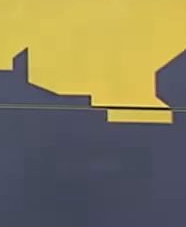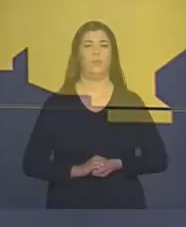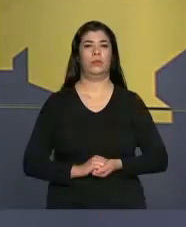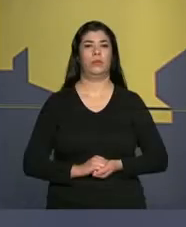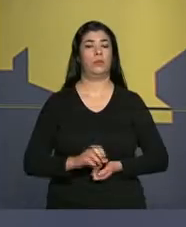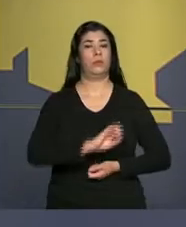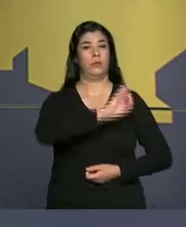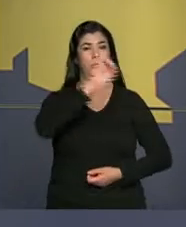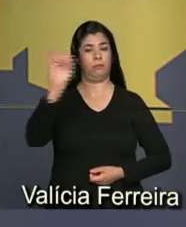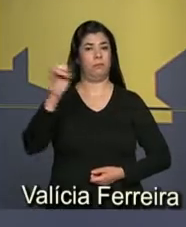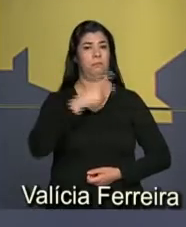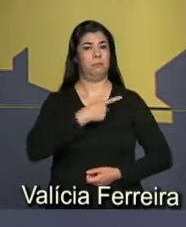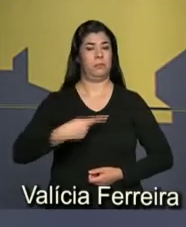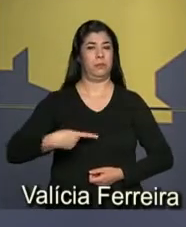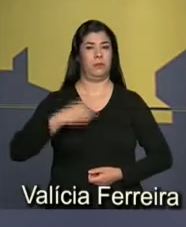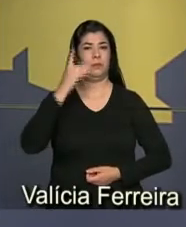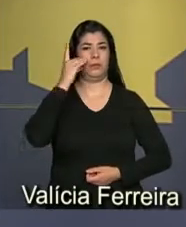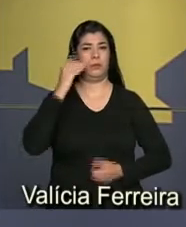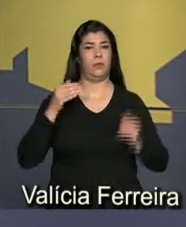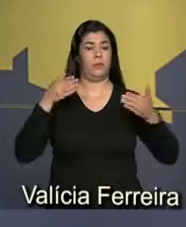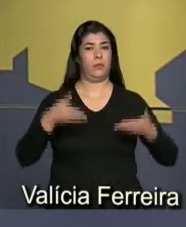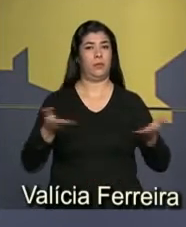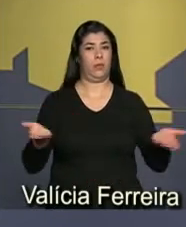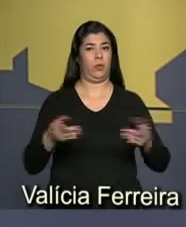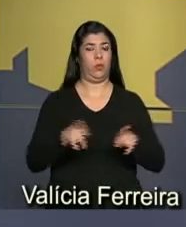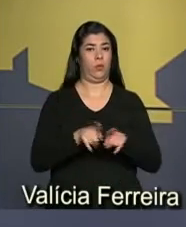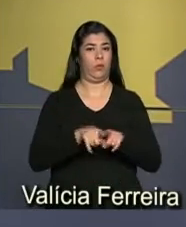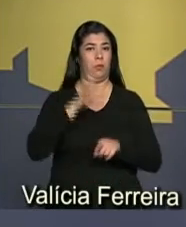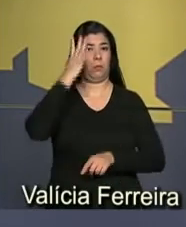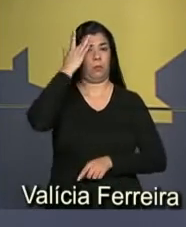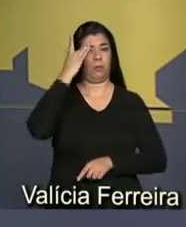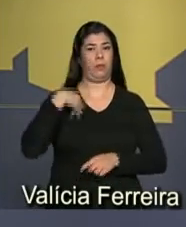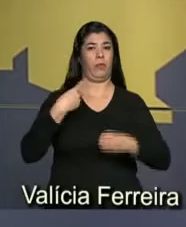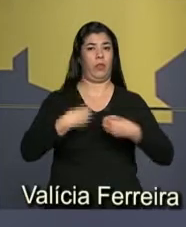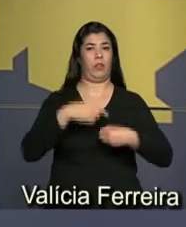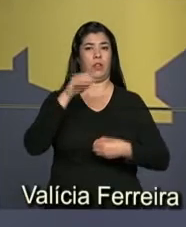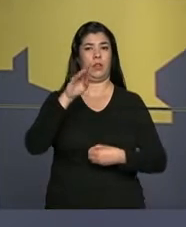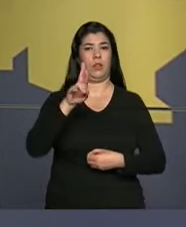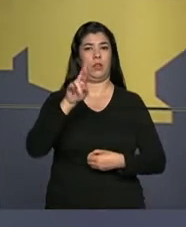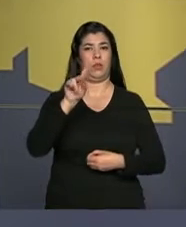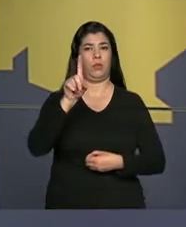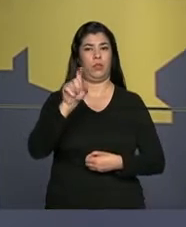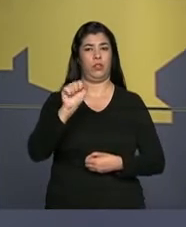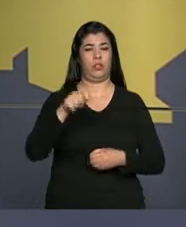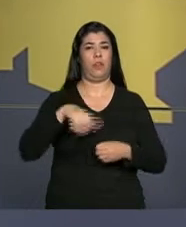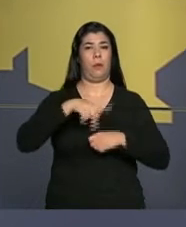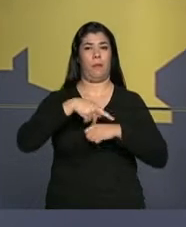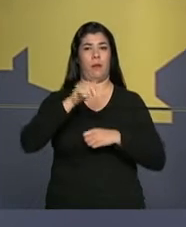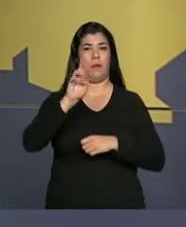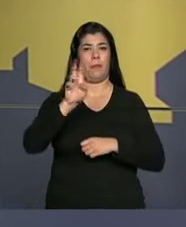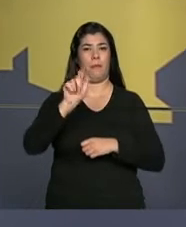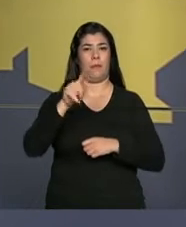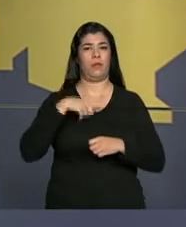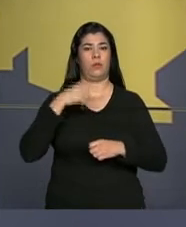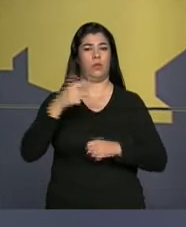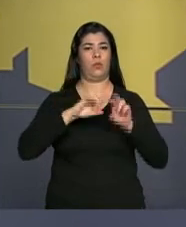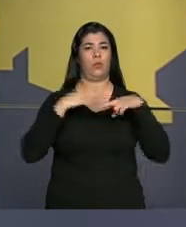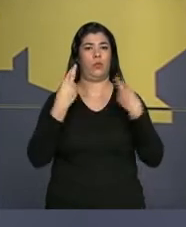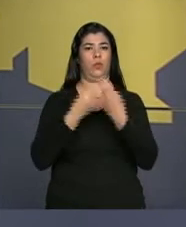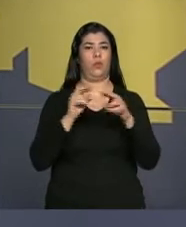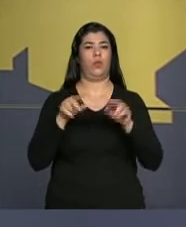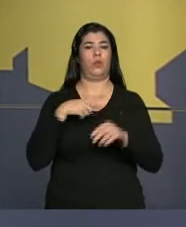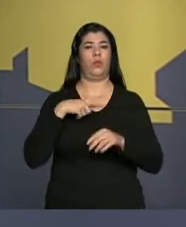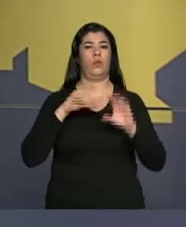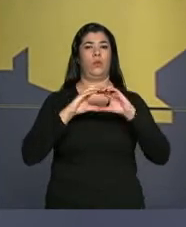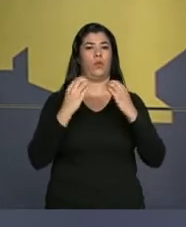Olá, a presidenta Dilma Rousseff participa hoje e amanhã em Bruxelas da segunda cúpula entre os países da comunidade dos